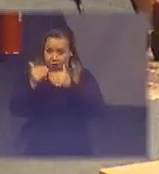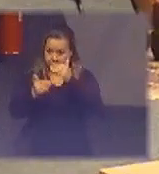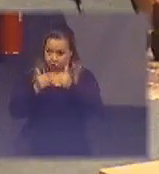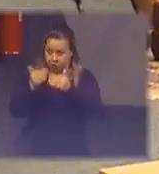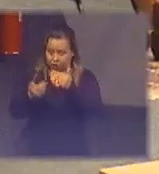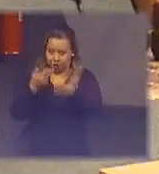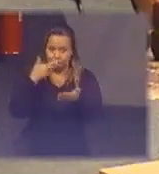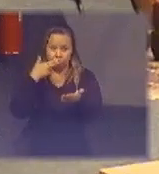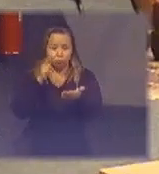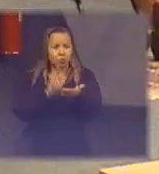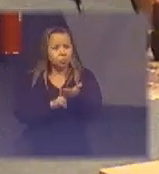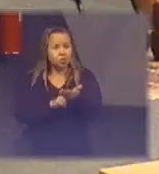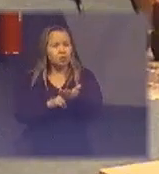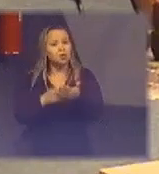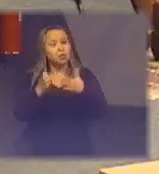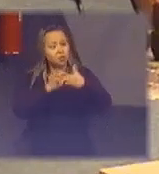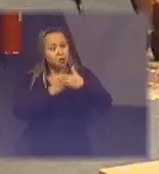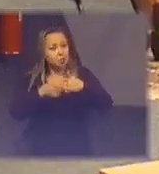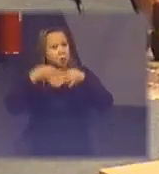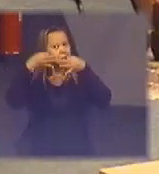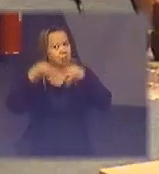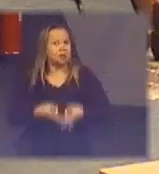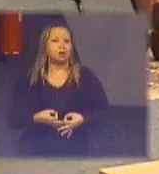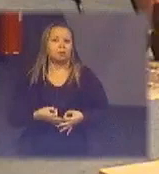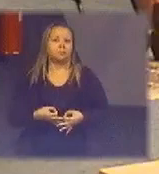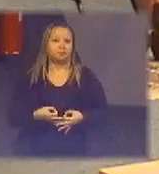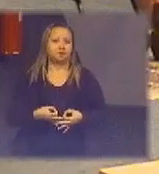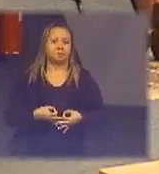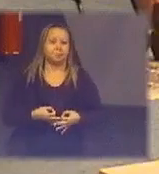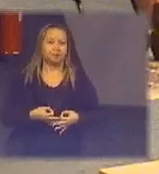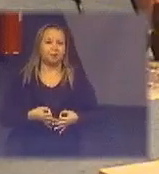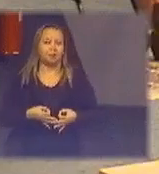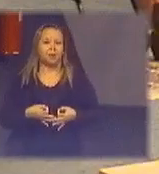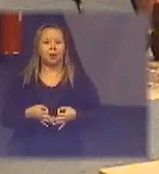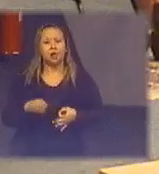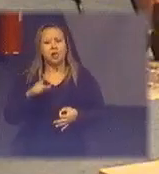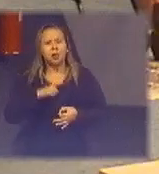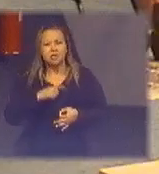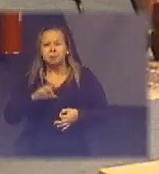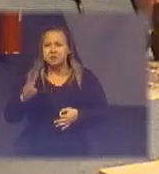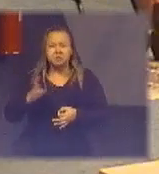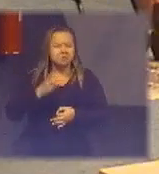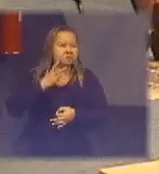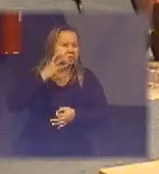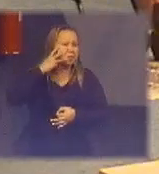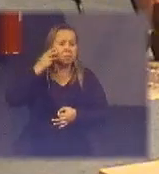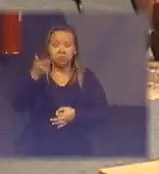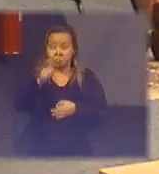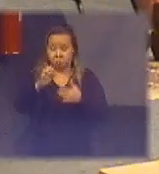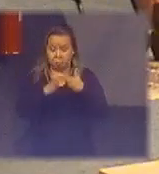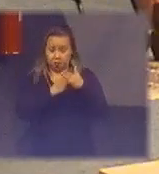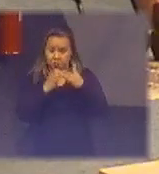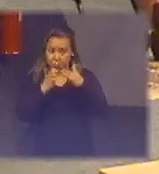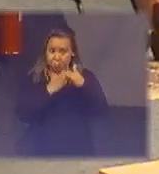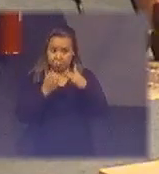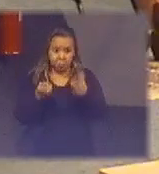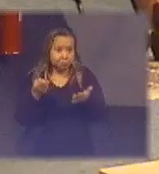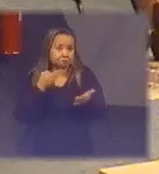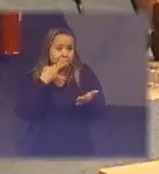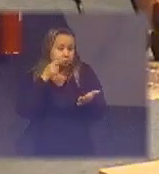o selo as empresas que são sérias e vem mais milhares ou milhões de outras empresas que colocam o selo